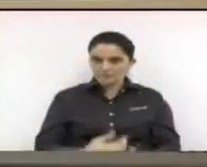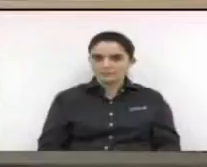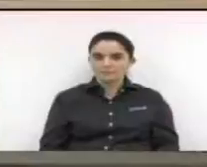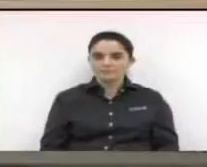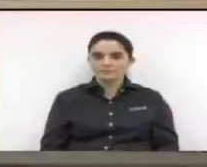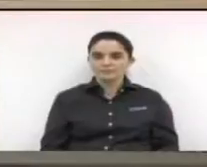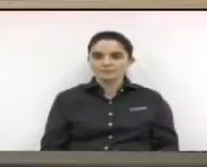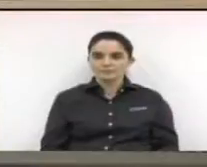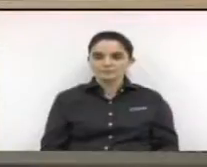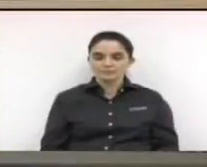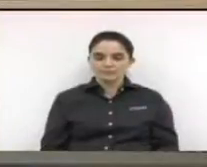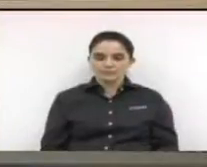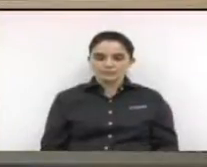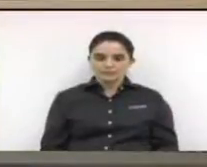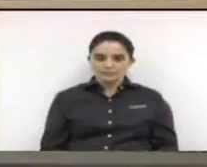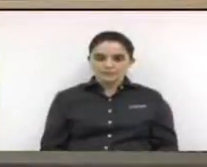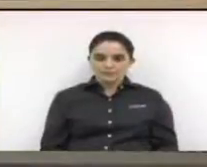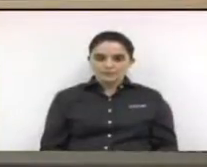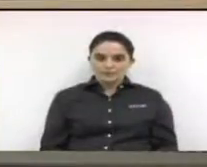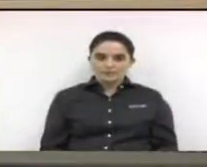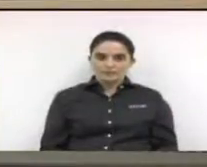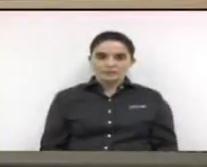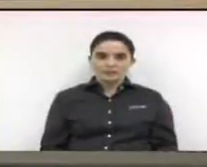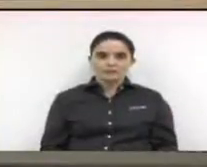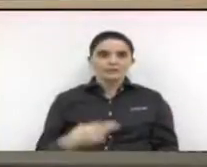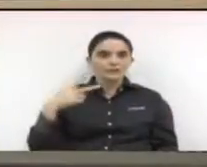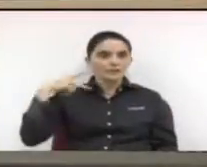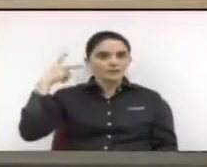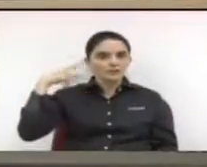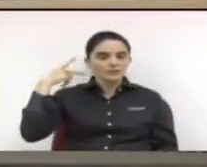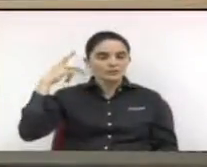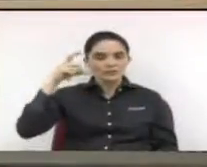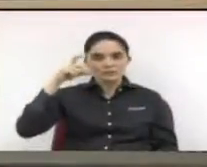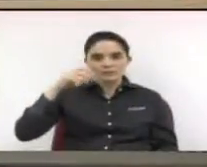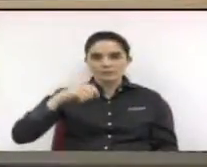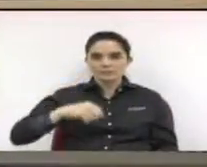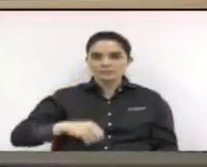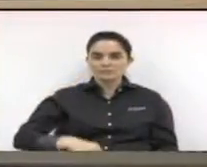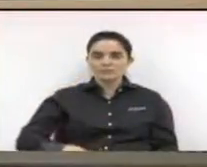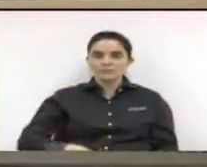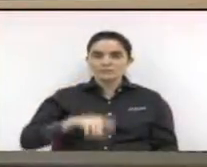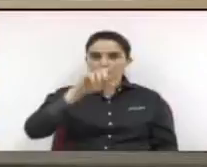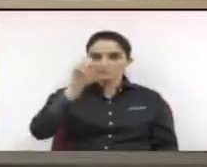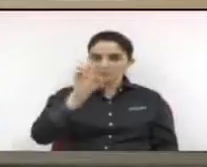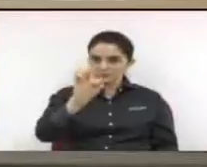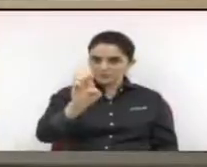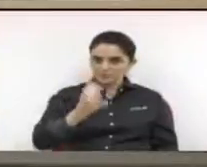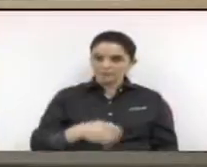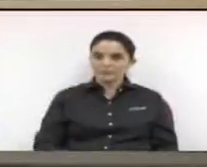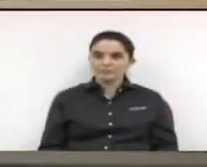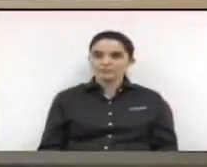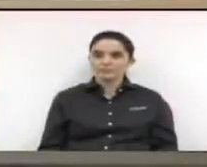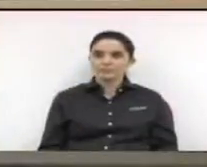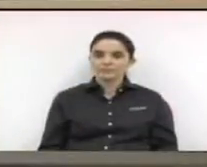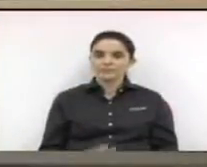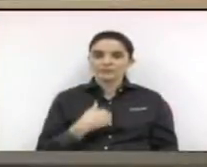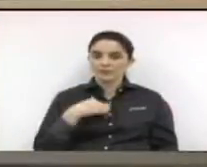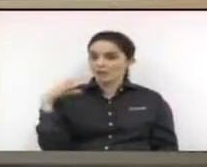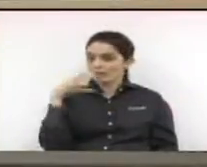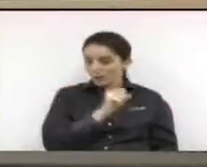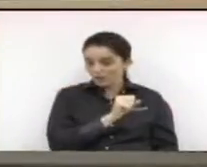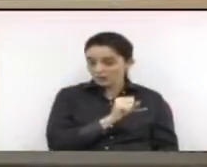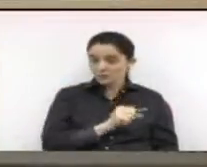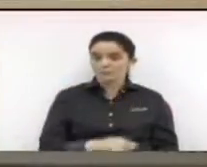agora uma questão de ordem do vereador José Dami senhor presidente nobres colegas por presente senhor presidente bem